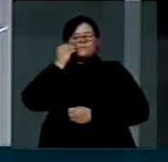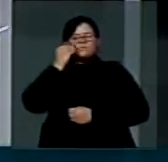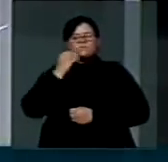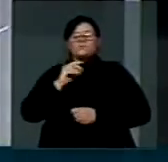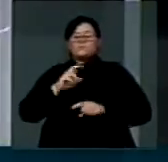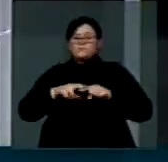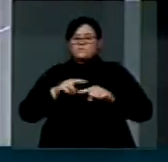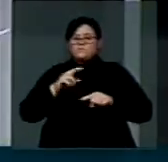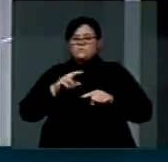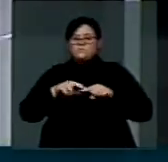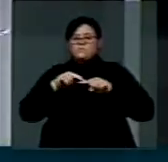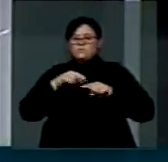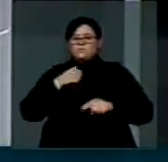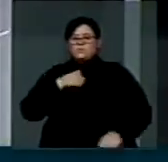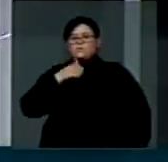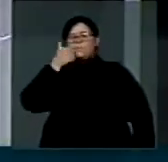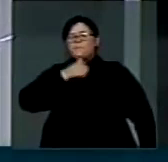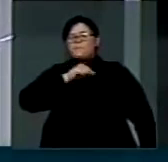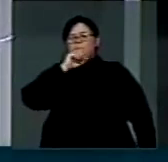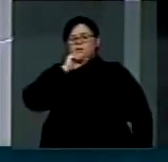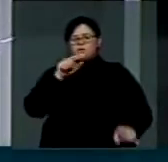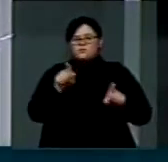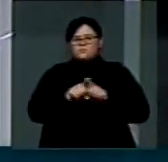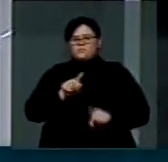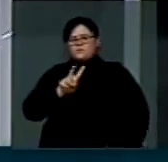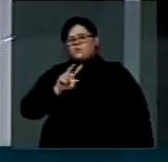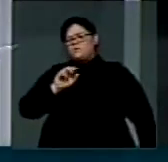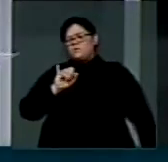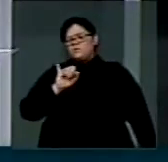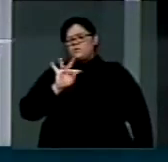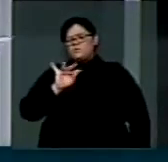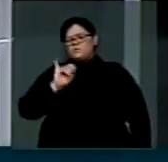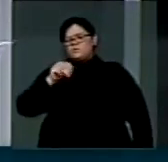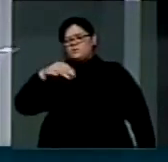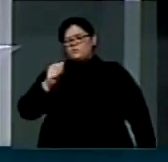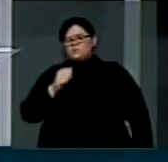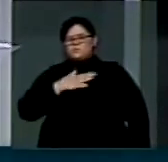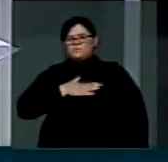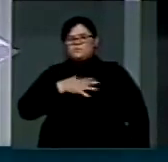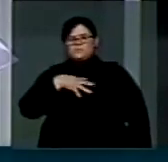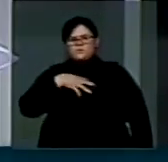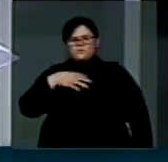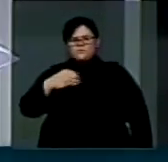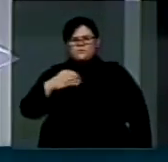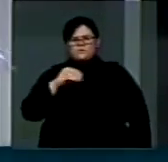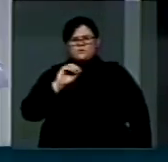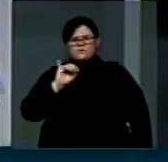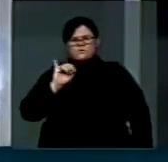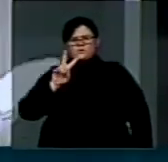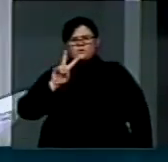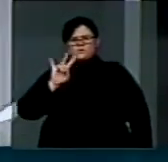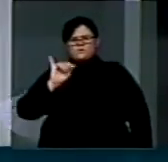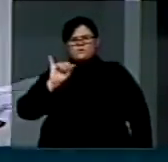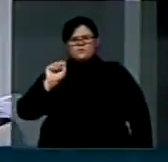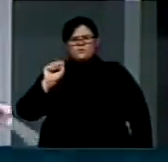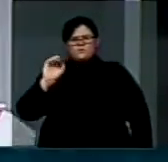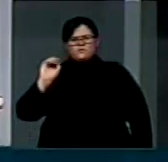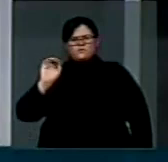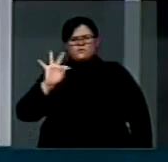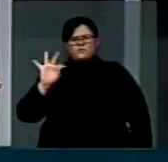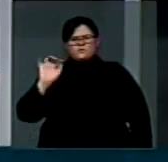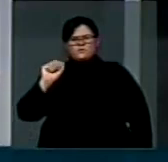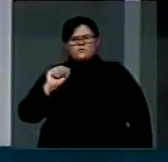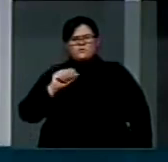Afinal, sou a mãe e também vítima de violência, meu filho Ivisota, que foi brutalmente assassinado.